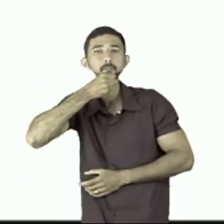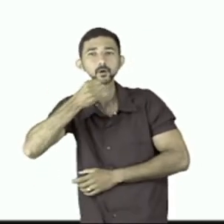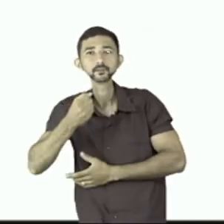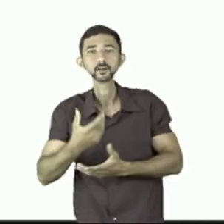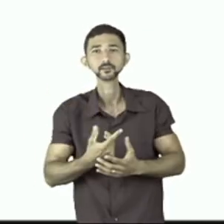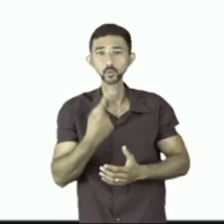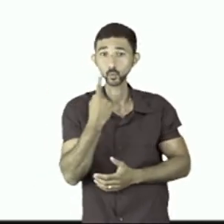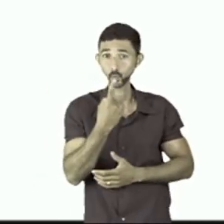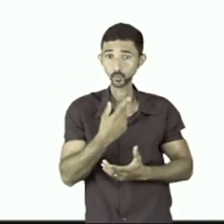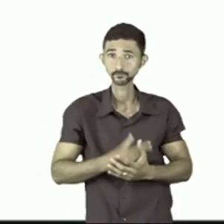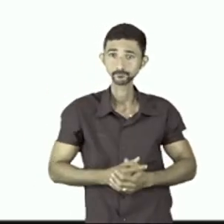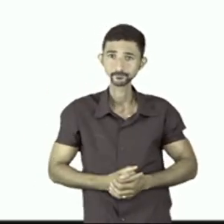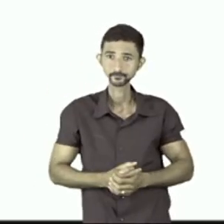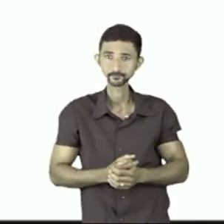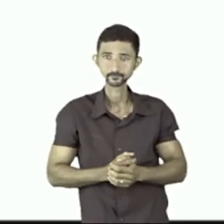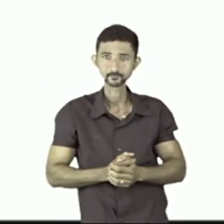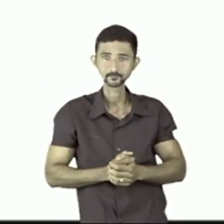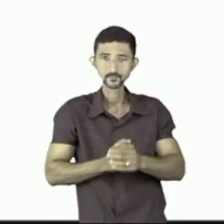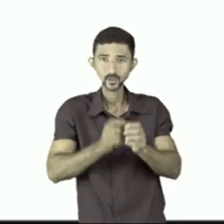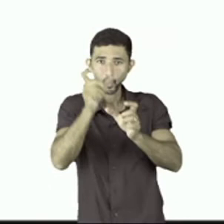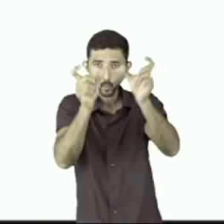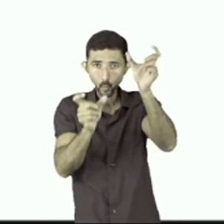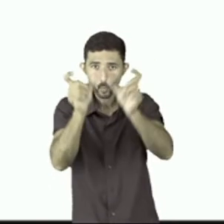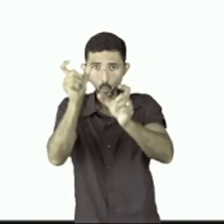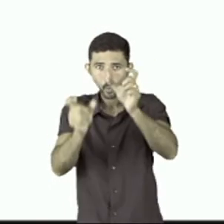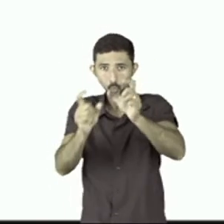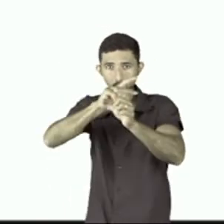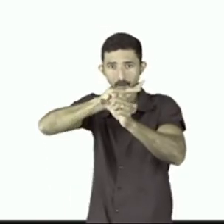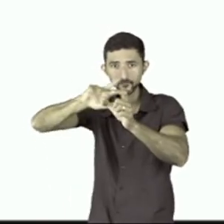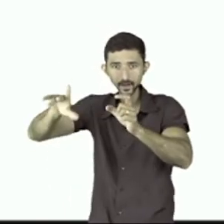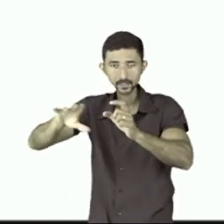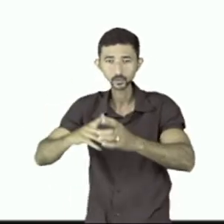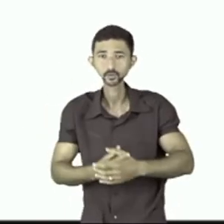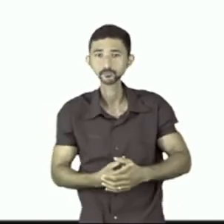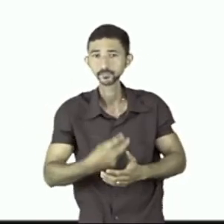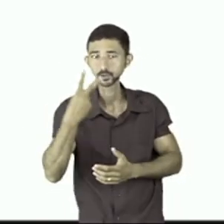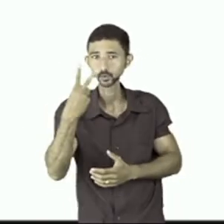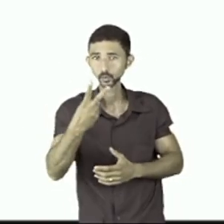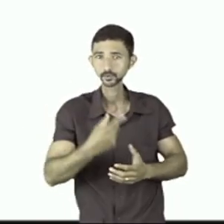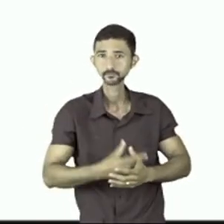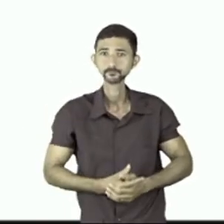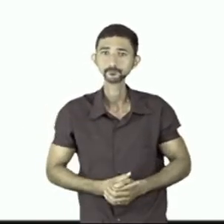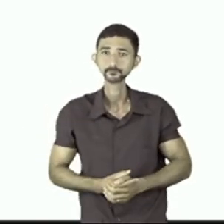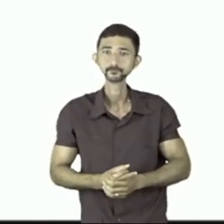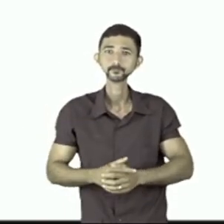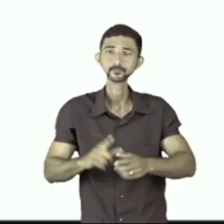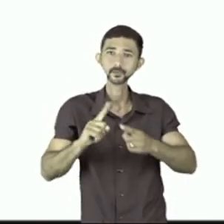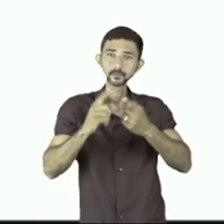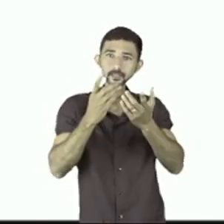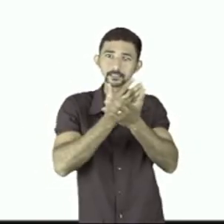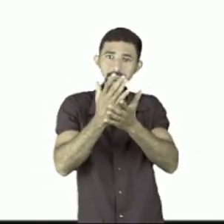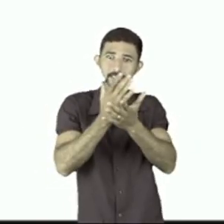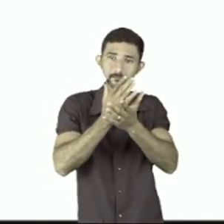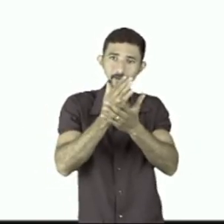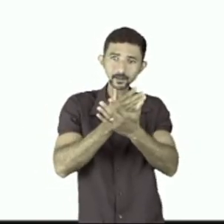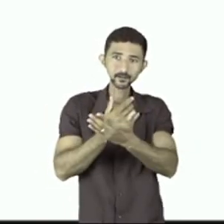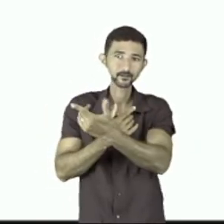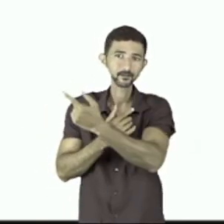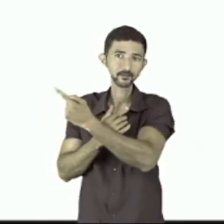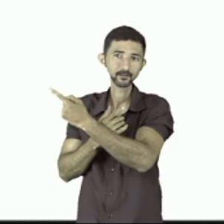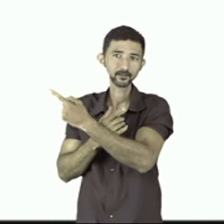elogio 1 colunas as mais variadas é o elogio 2 que foi separadinho bem aqui